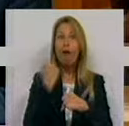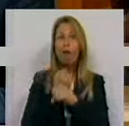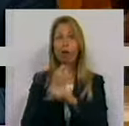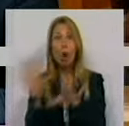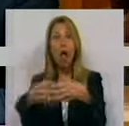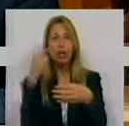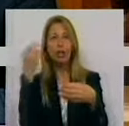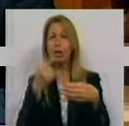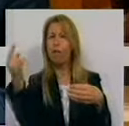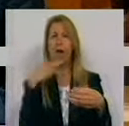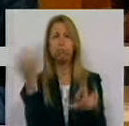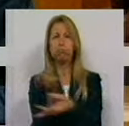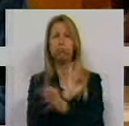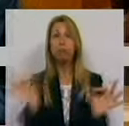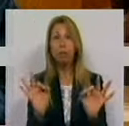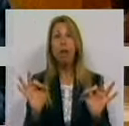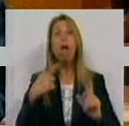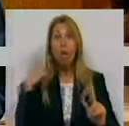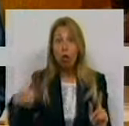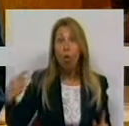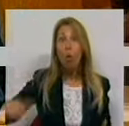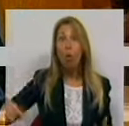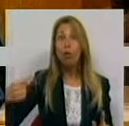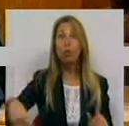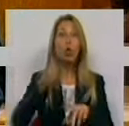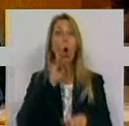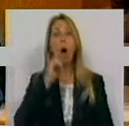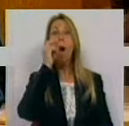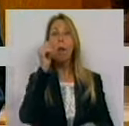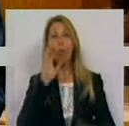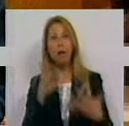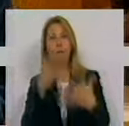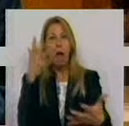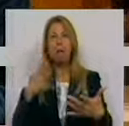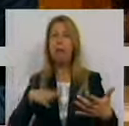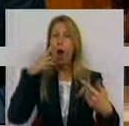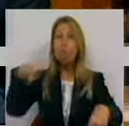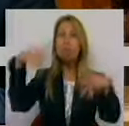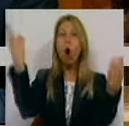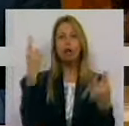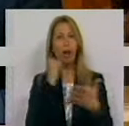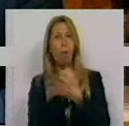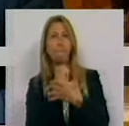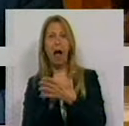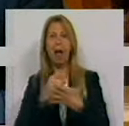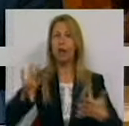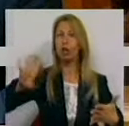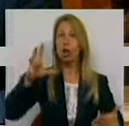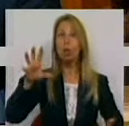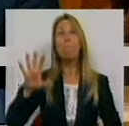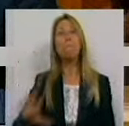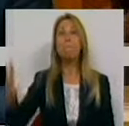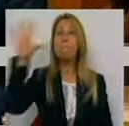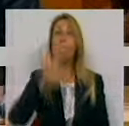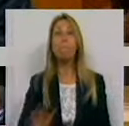estes homens e mulheres esforçam-se por elevar bem alto as marcas da sua região. Nada seria possível sem a estreita colaboração e